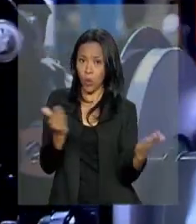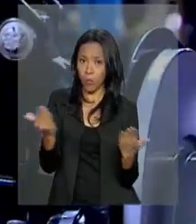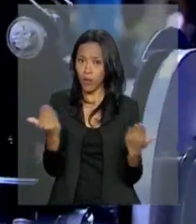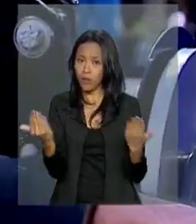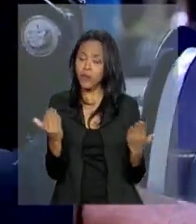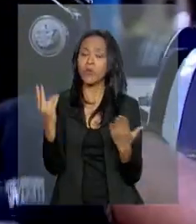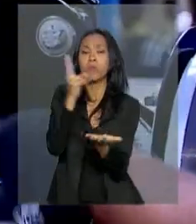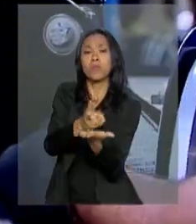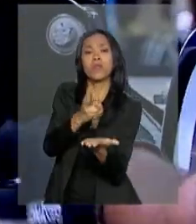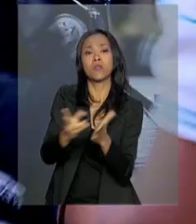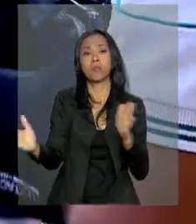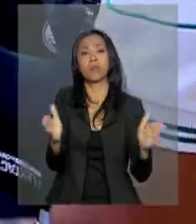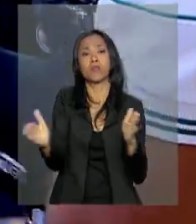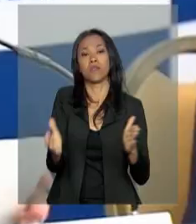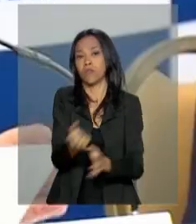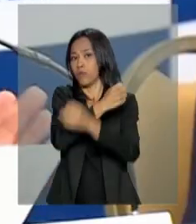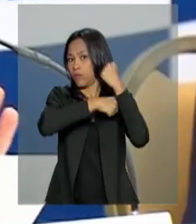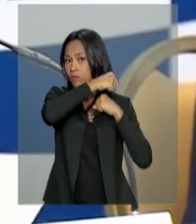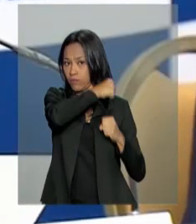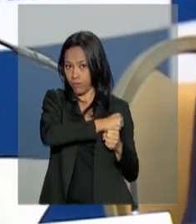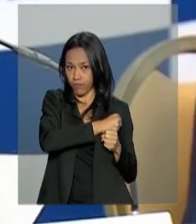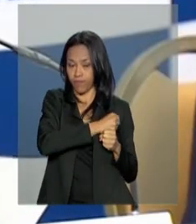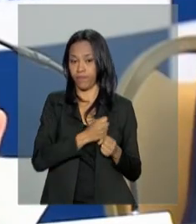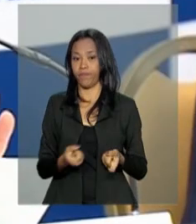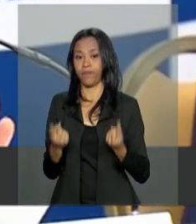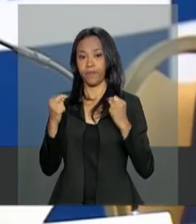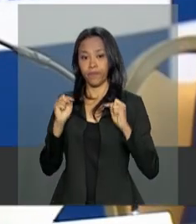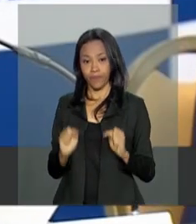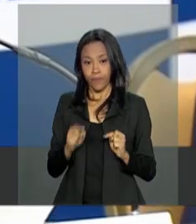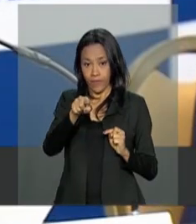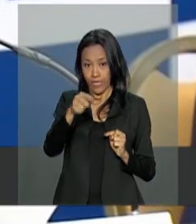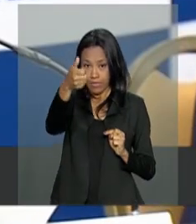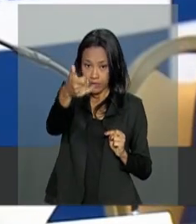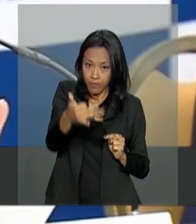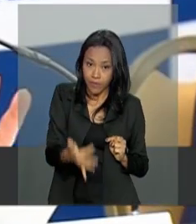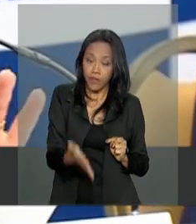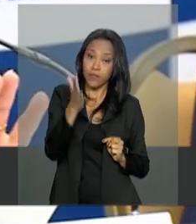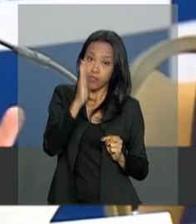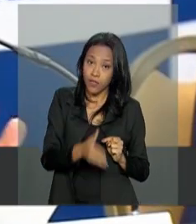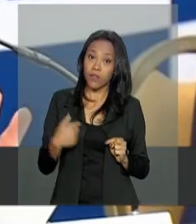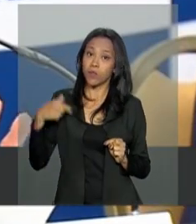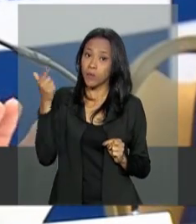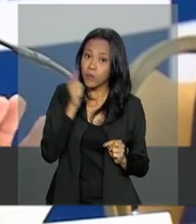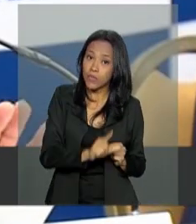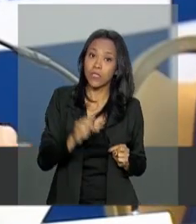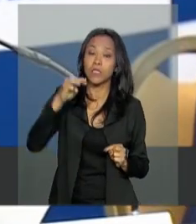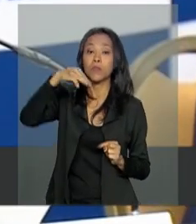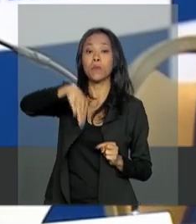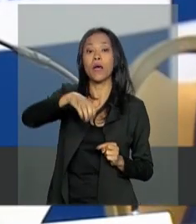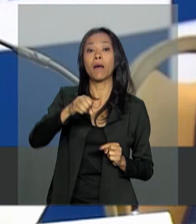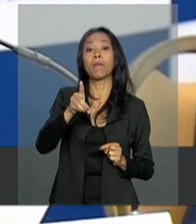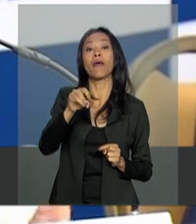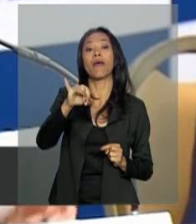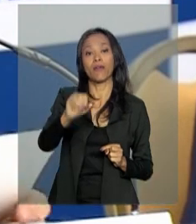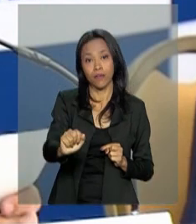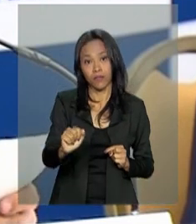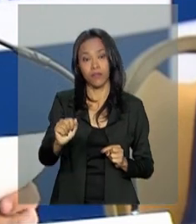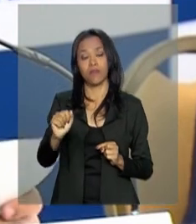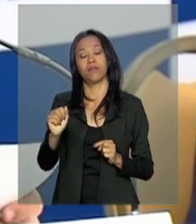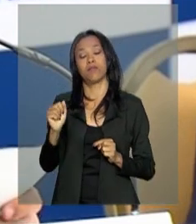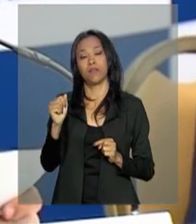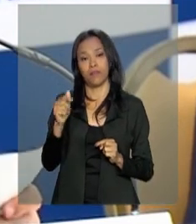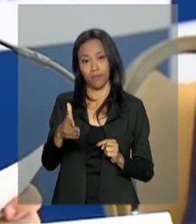período de 2017. Já estamos chegando muito próximo à média dos últimos dez anos de produção, que está em